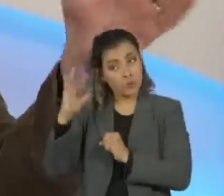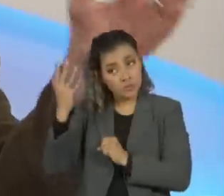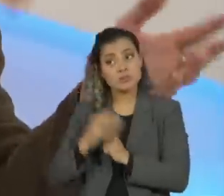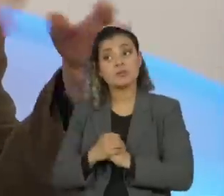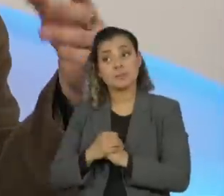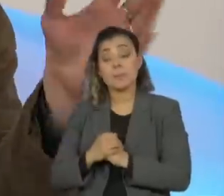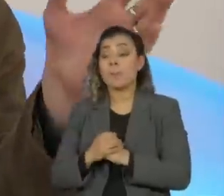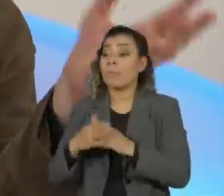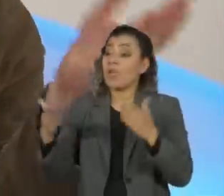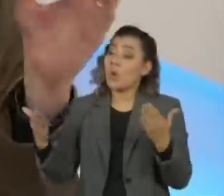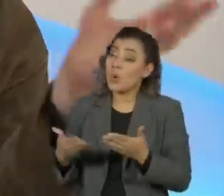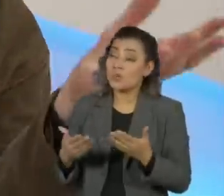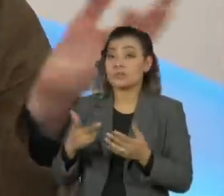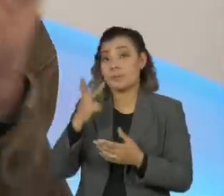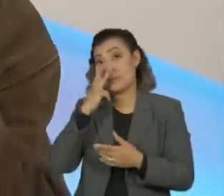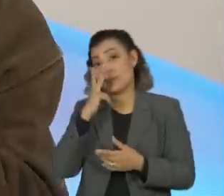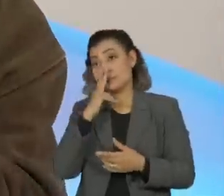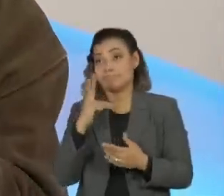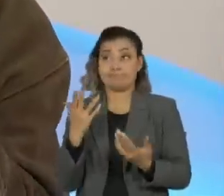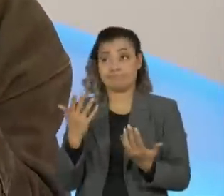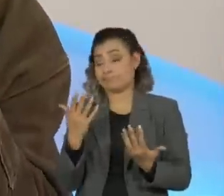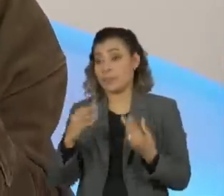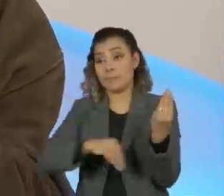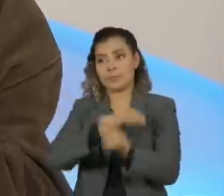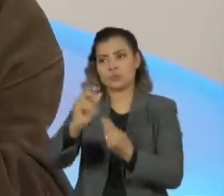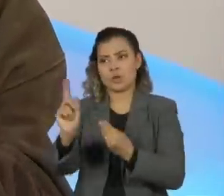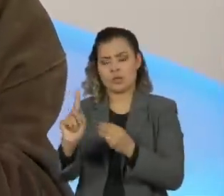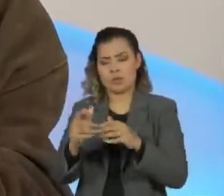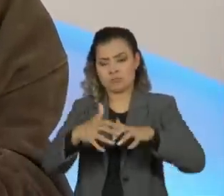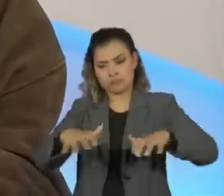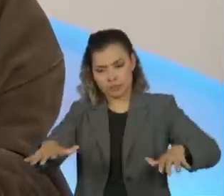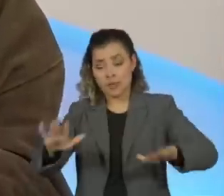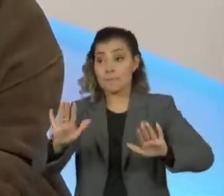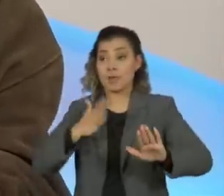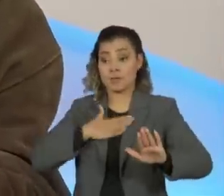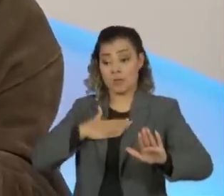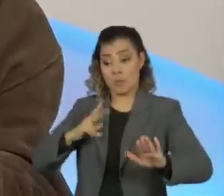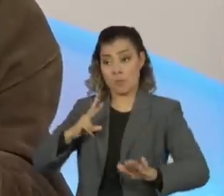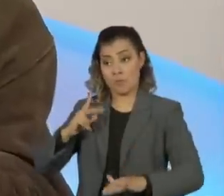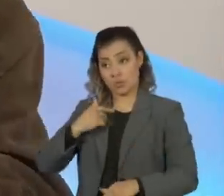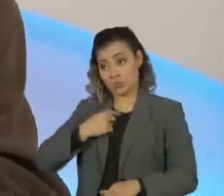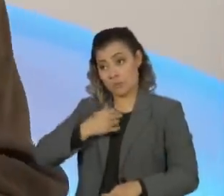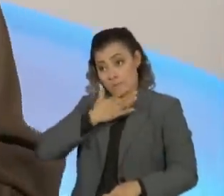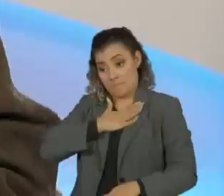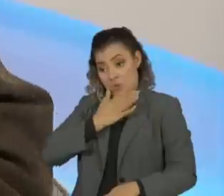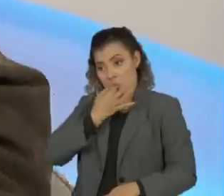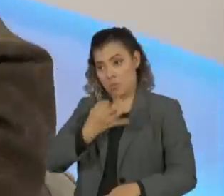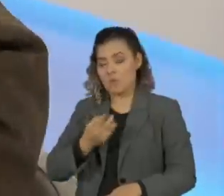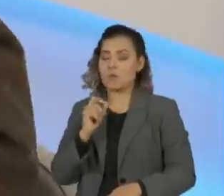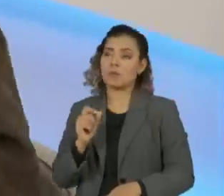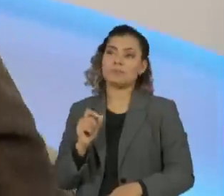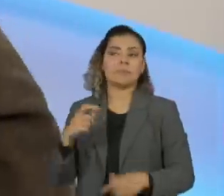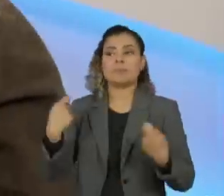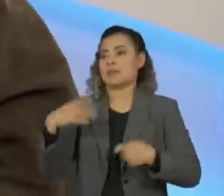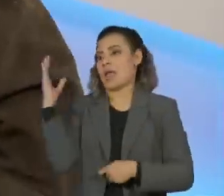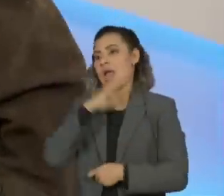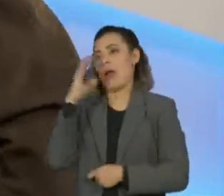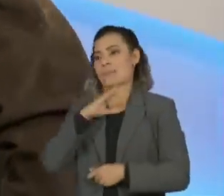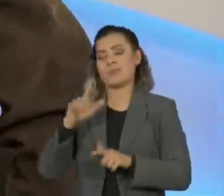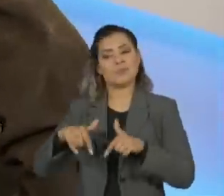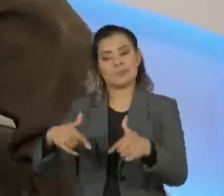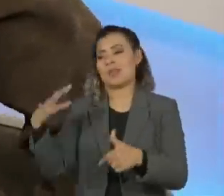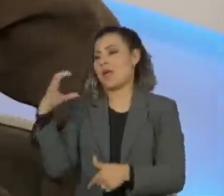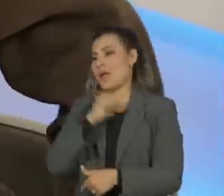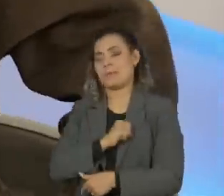não vamos botar o estamos juntos, mas como pessoal, eu, pessoalmente, acho que, para ontem, a tem que arranjar ou uma